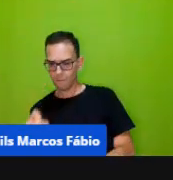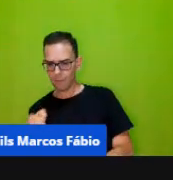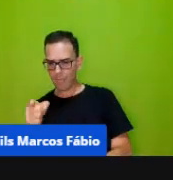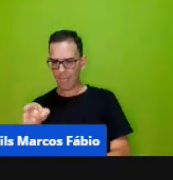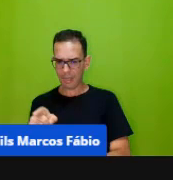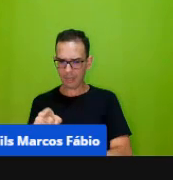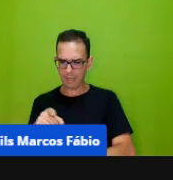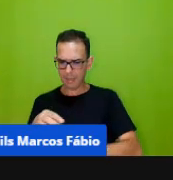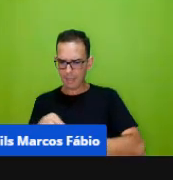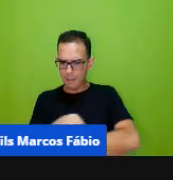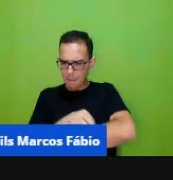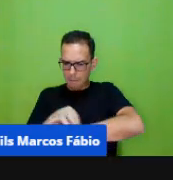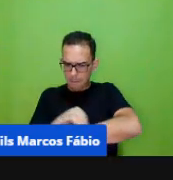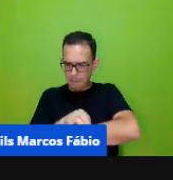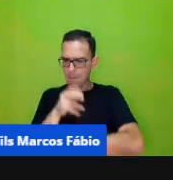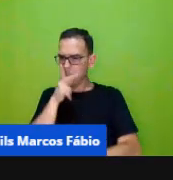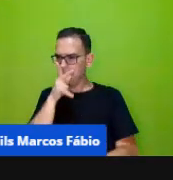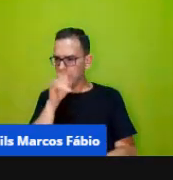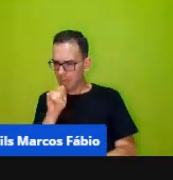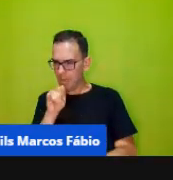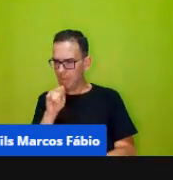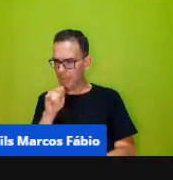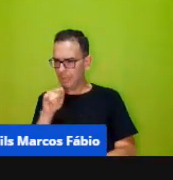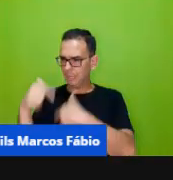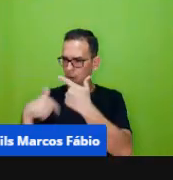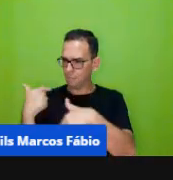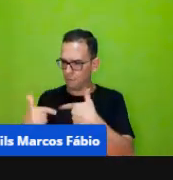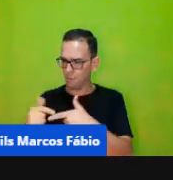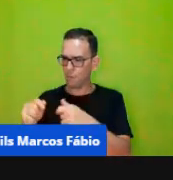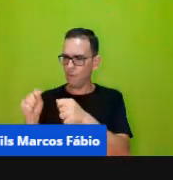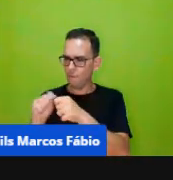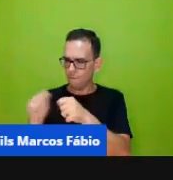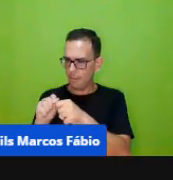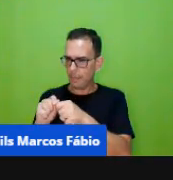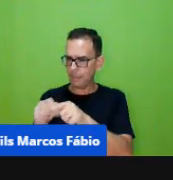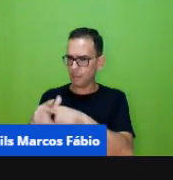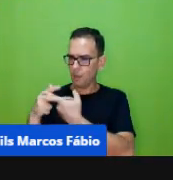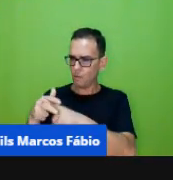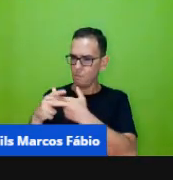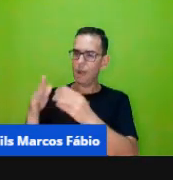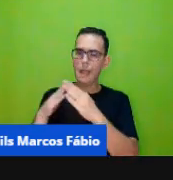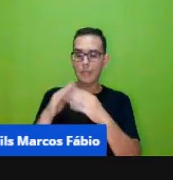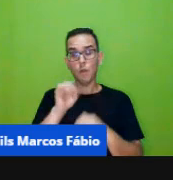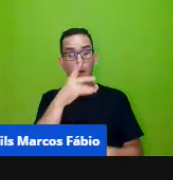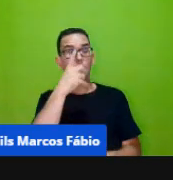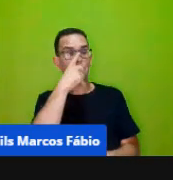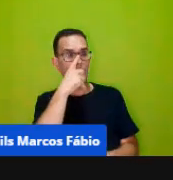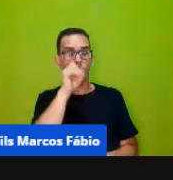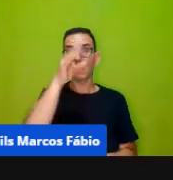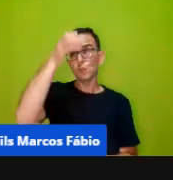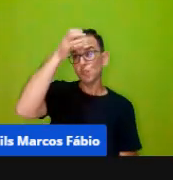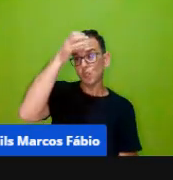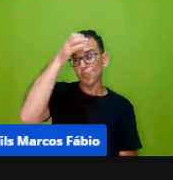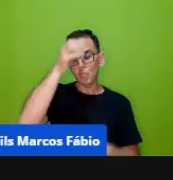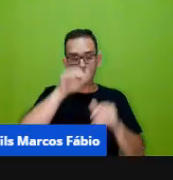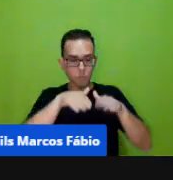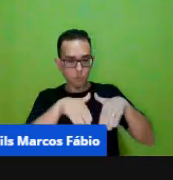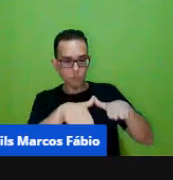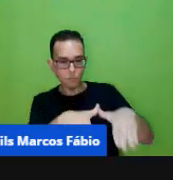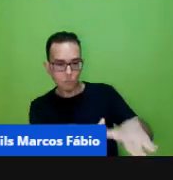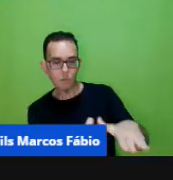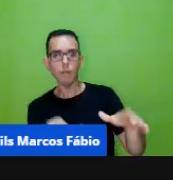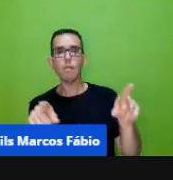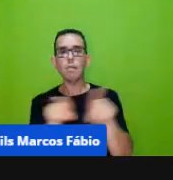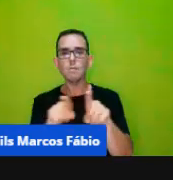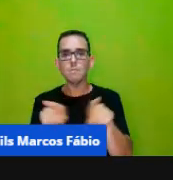métrica no pai que trabalhou fez algum conserto em casa ou na mãe na tia não algum conhecido que faz costura